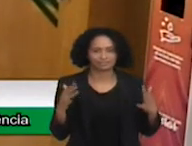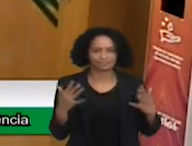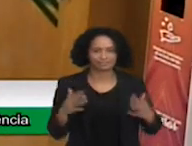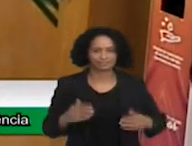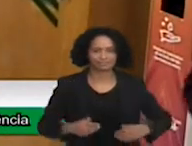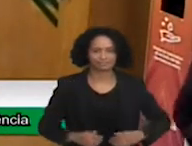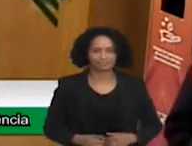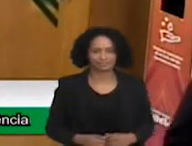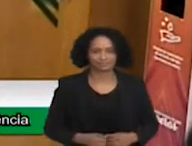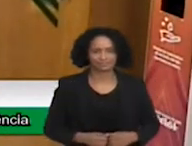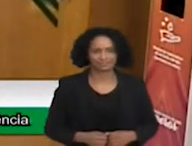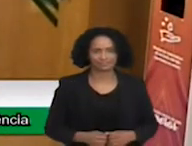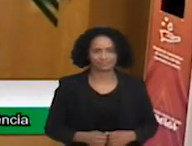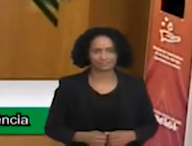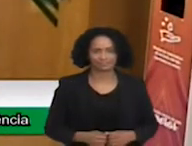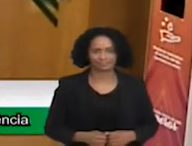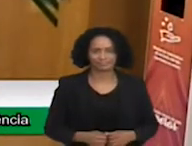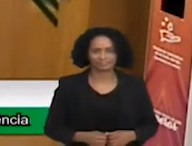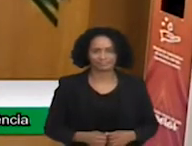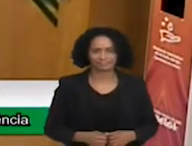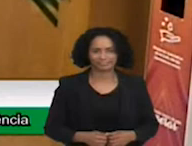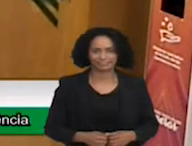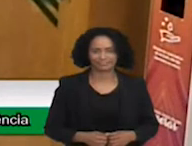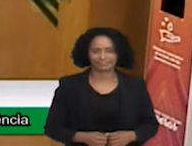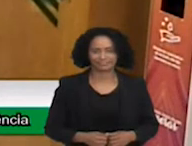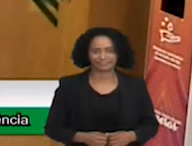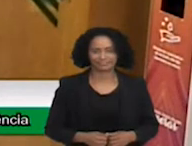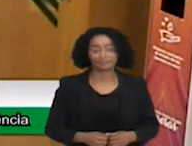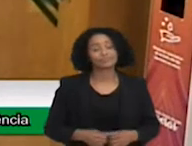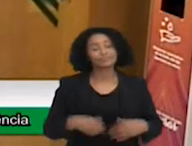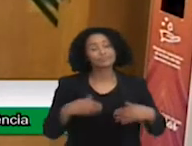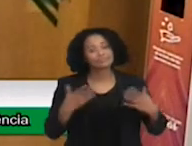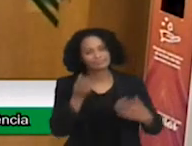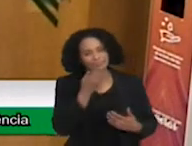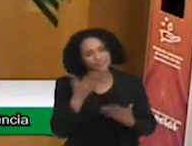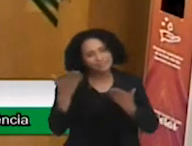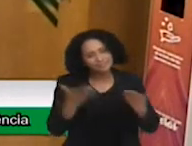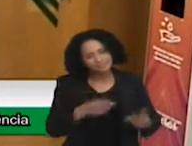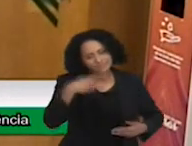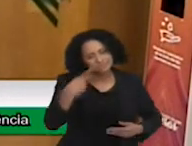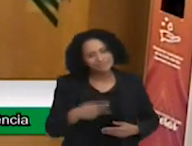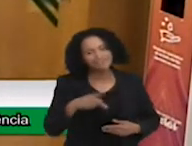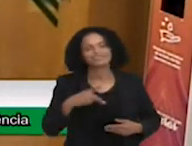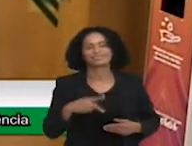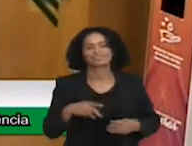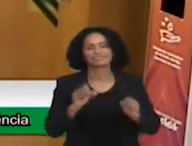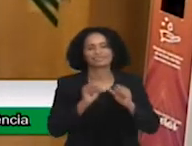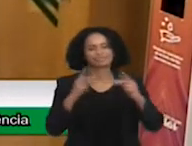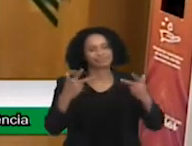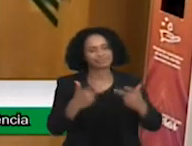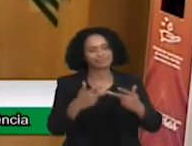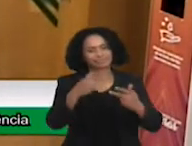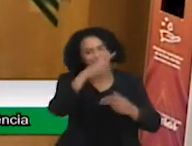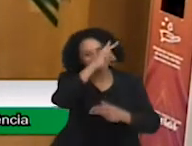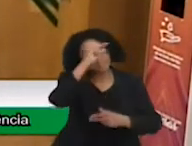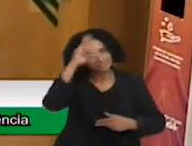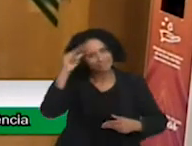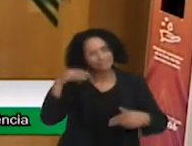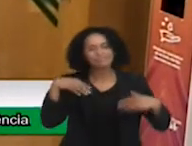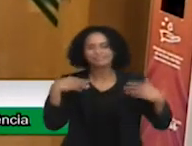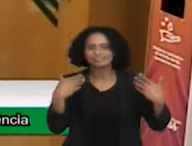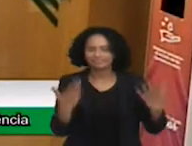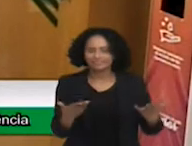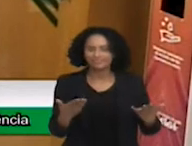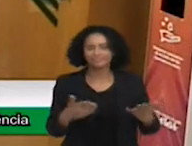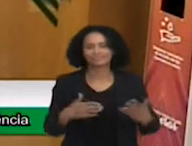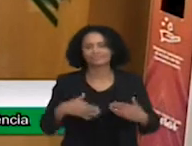Salomão, quero, mais uma vez, em nome da Câmara Municipal, agradecer a sua presença, o seu trabalho pela cidade de Osasco.